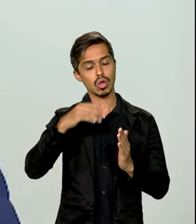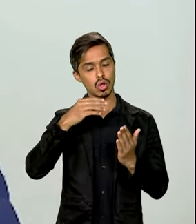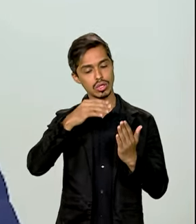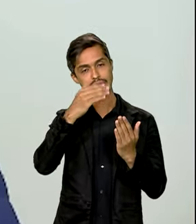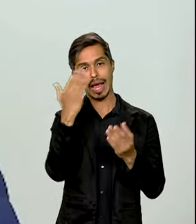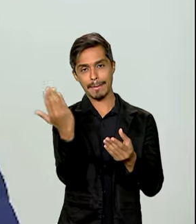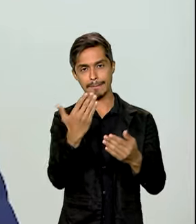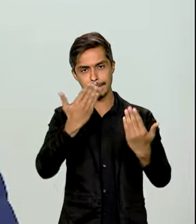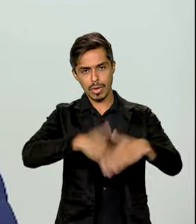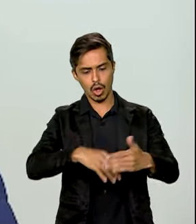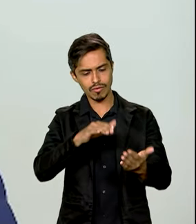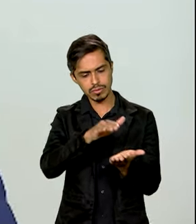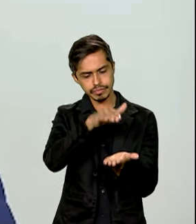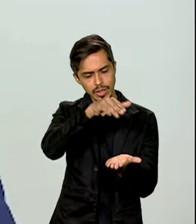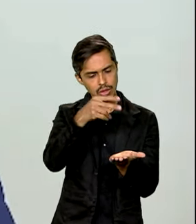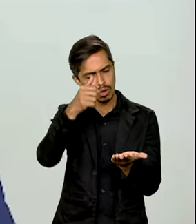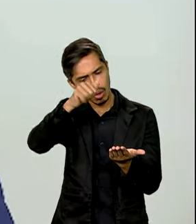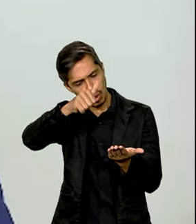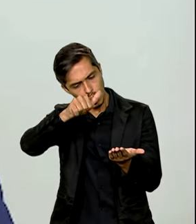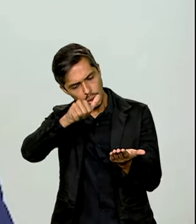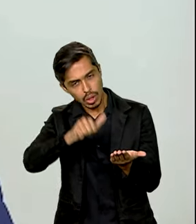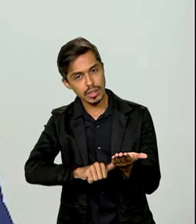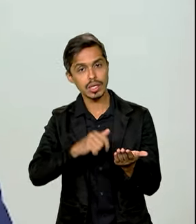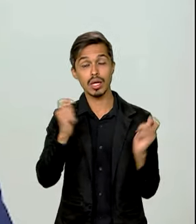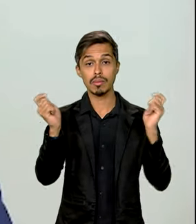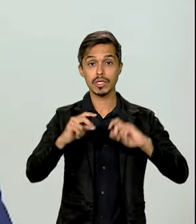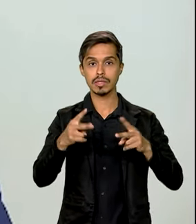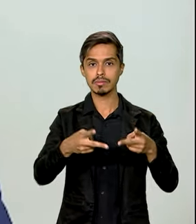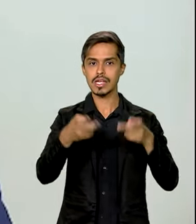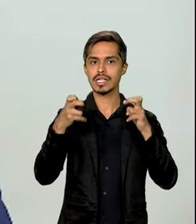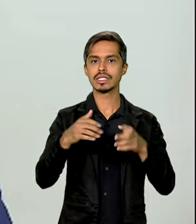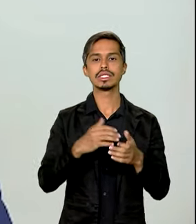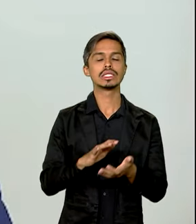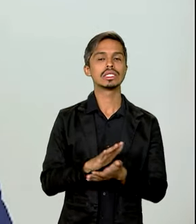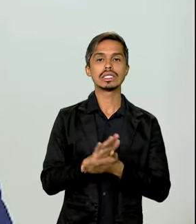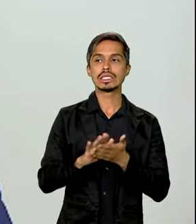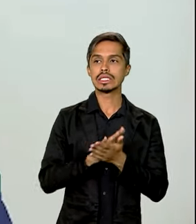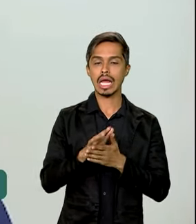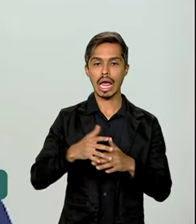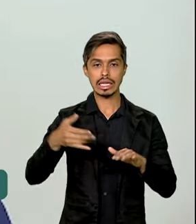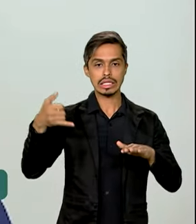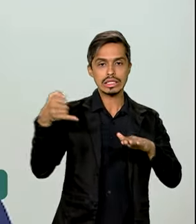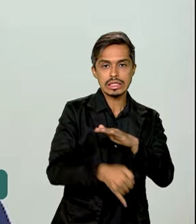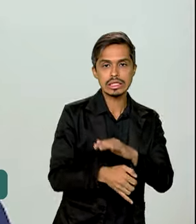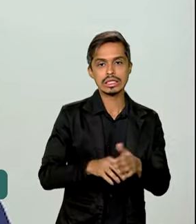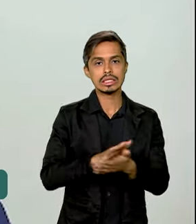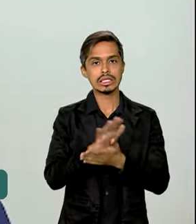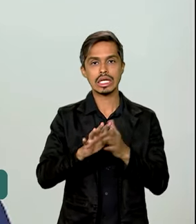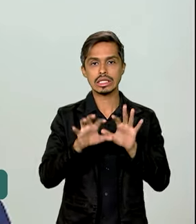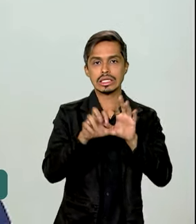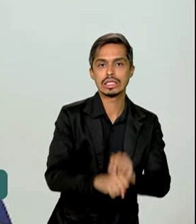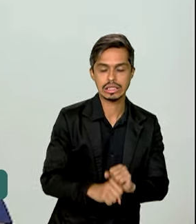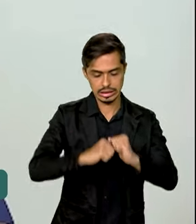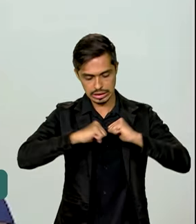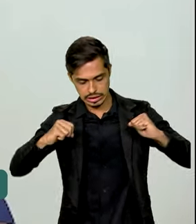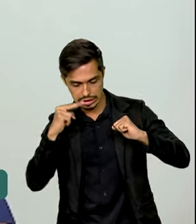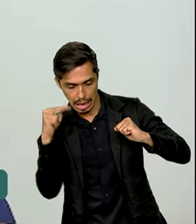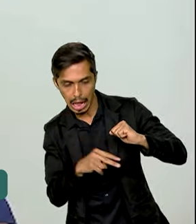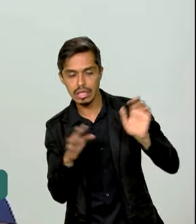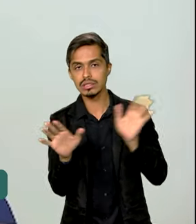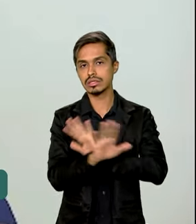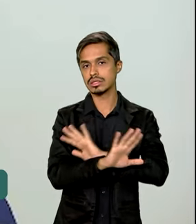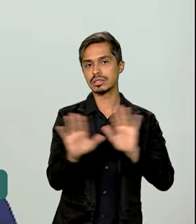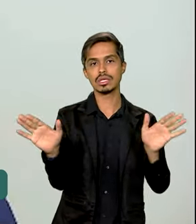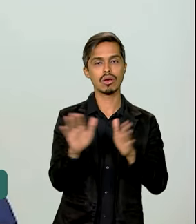e pudemos nos certificar de que não houve qualquer violação das provas em nenhum envelope. Então,